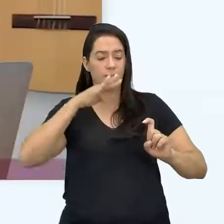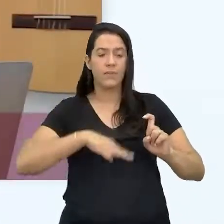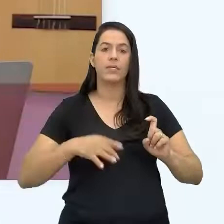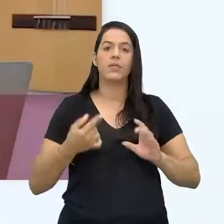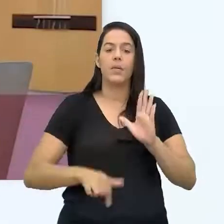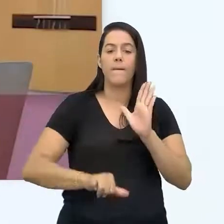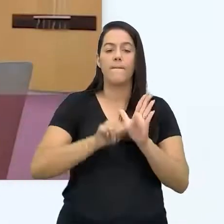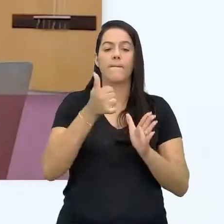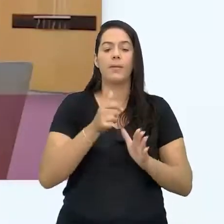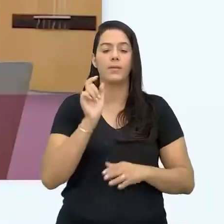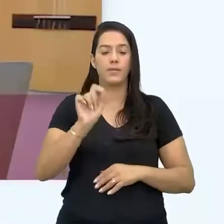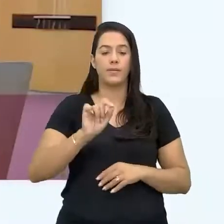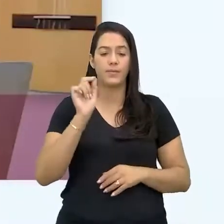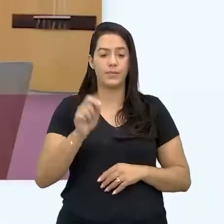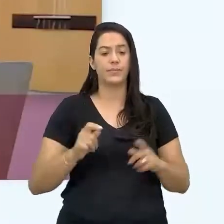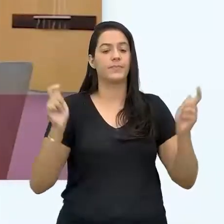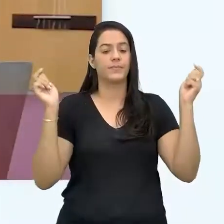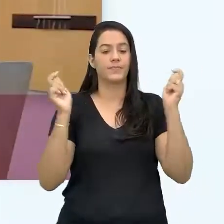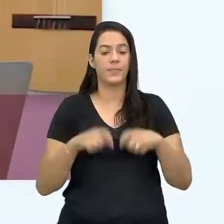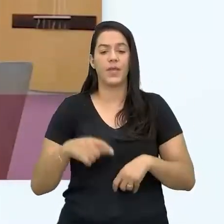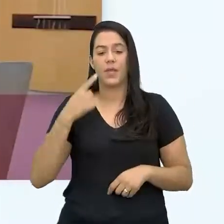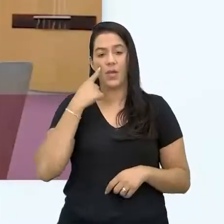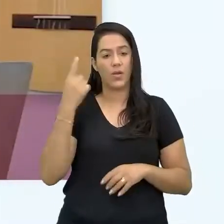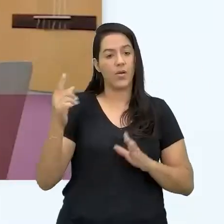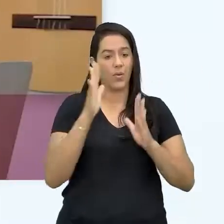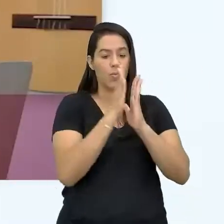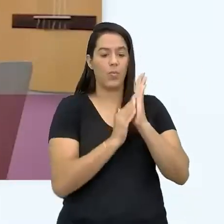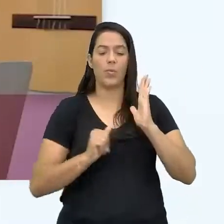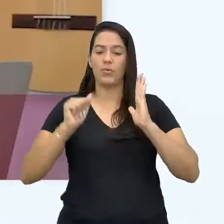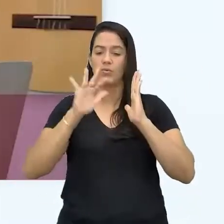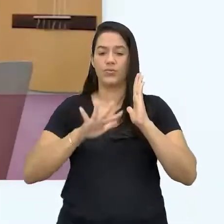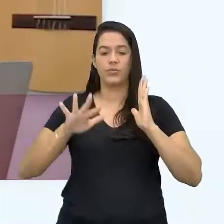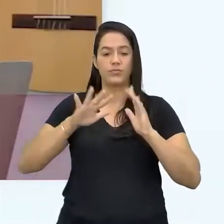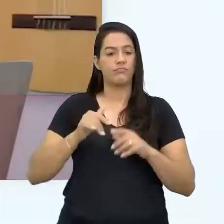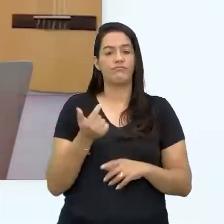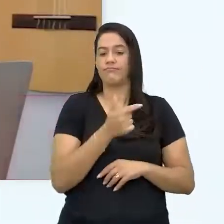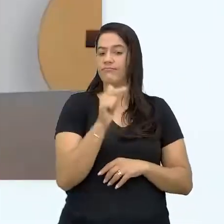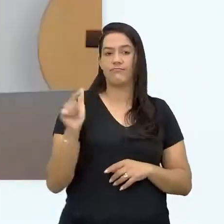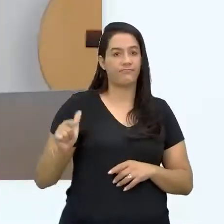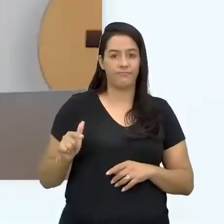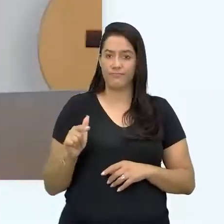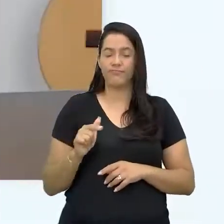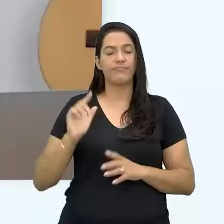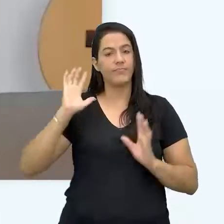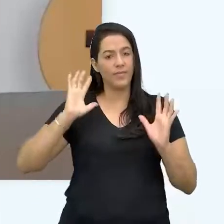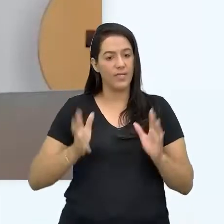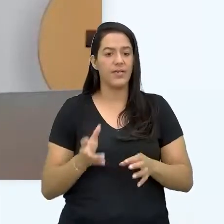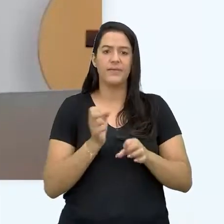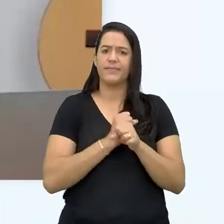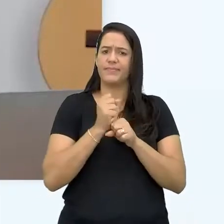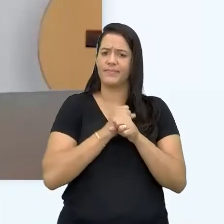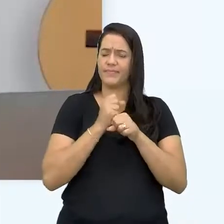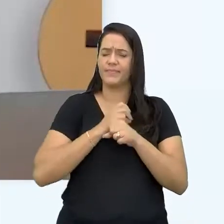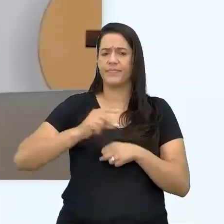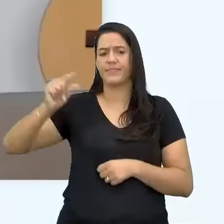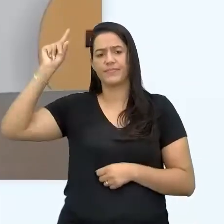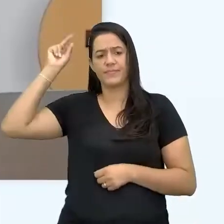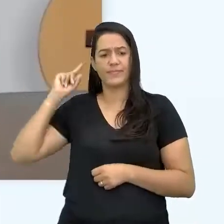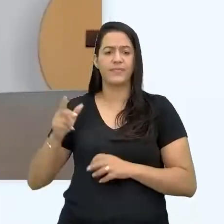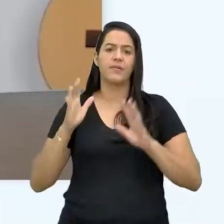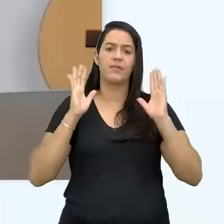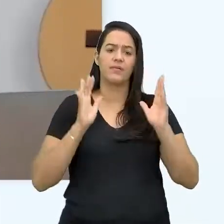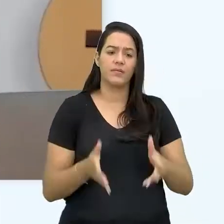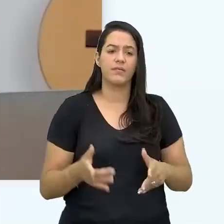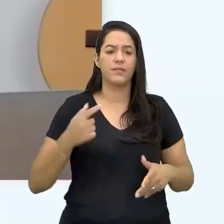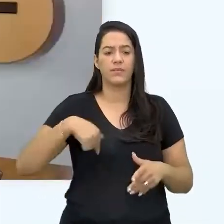primeiro deles é que é um modismo. Não, gente. Branding pessoal não é um modismo. É uma coisa que existe desde os tempos imemoriais.